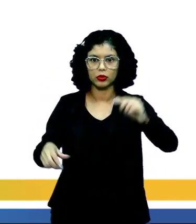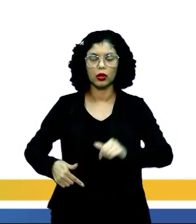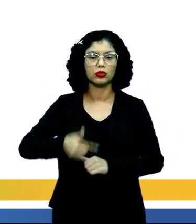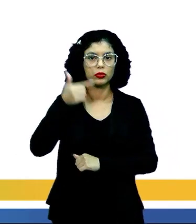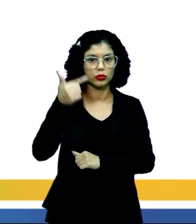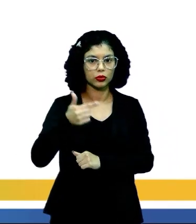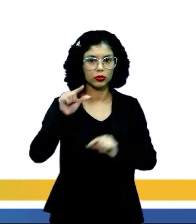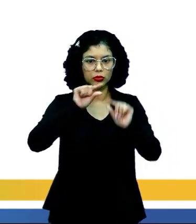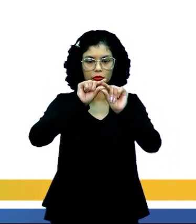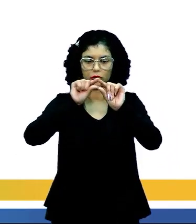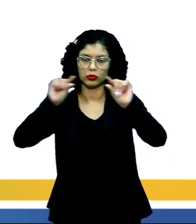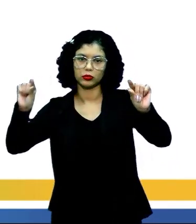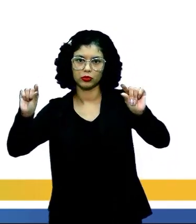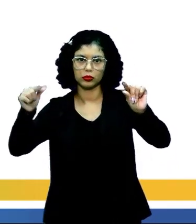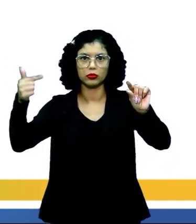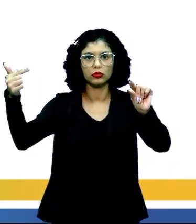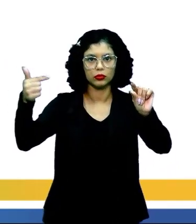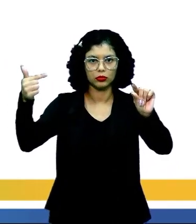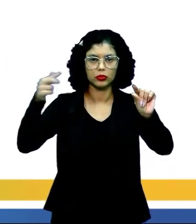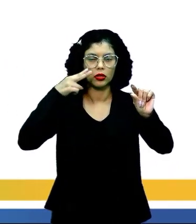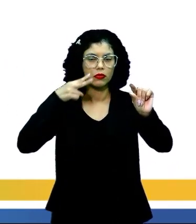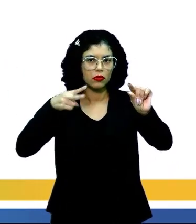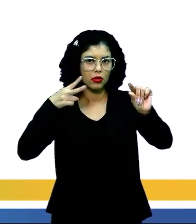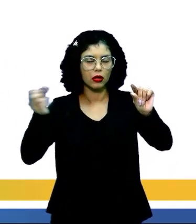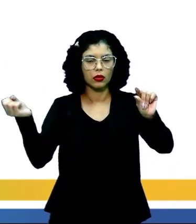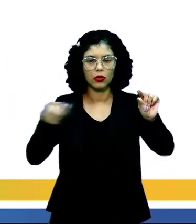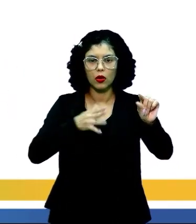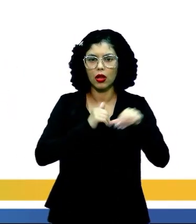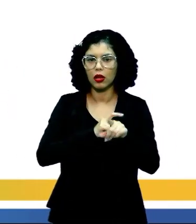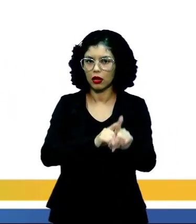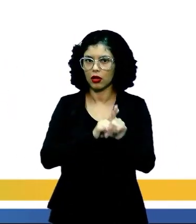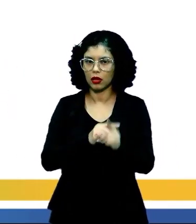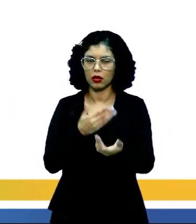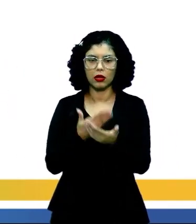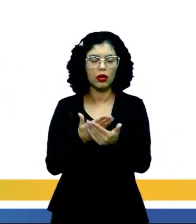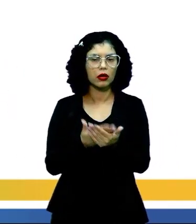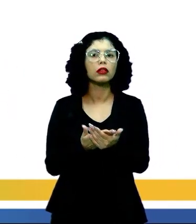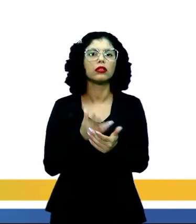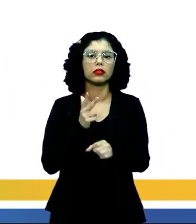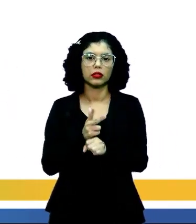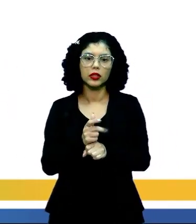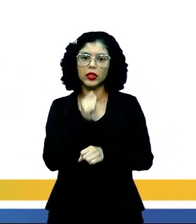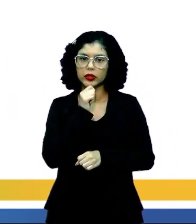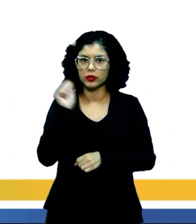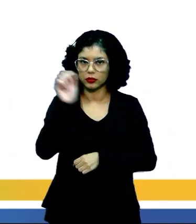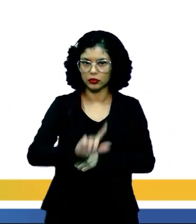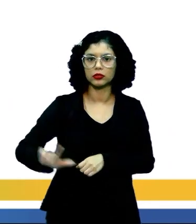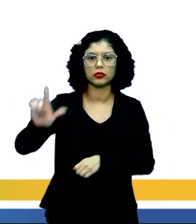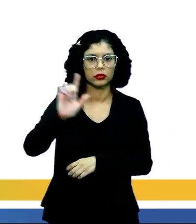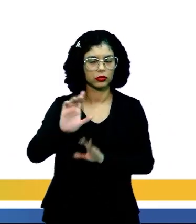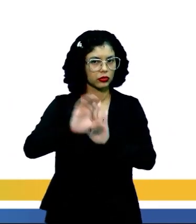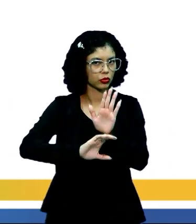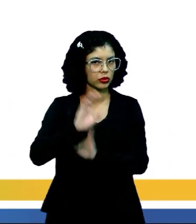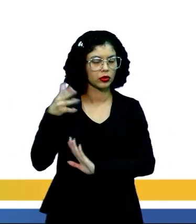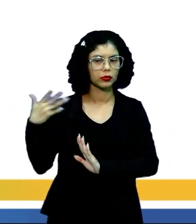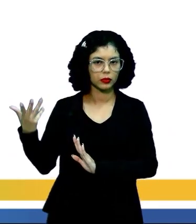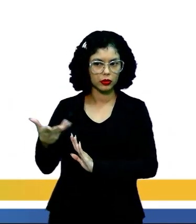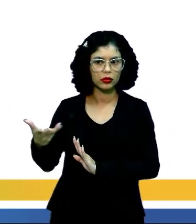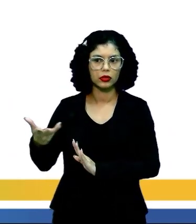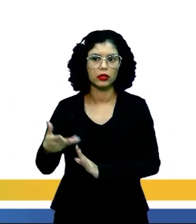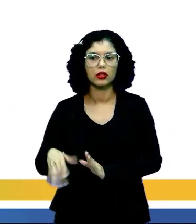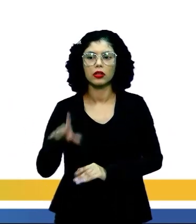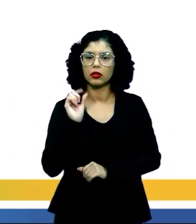verso, e para você que é novo aqui e ainda não acompanhou nossas aulas de literatura, de conceitos básicos,